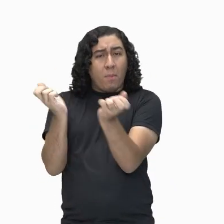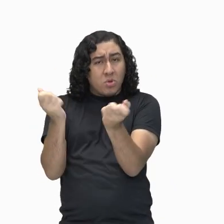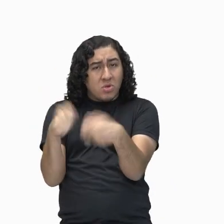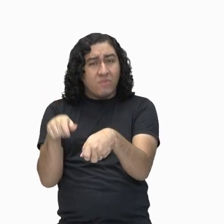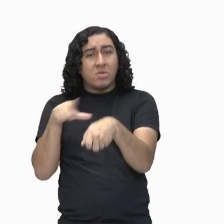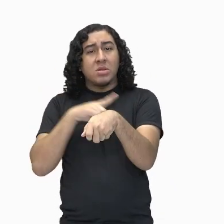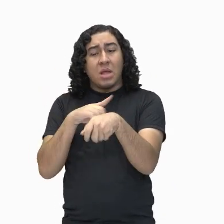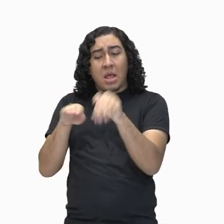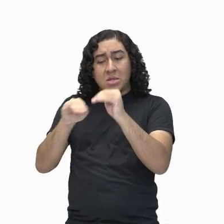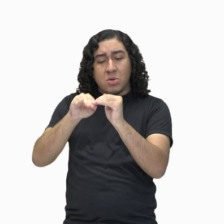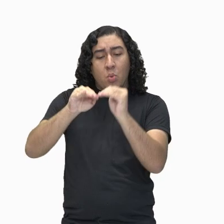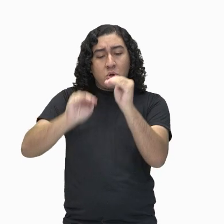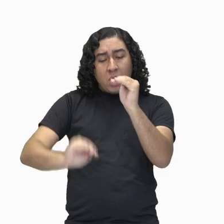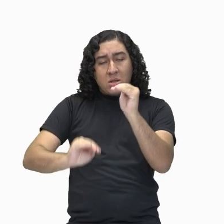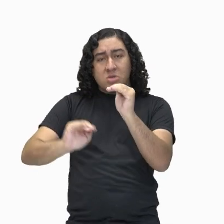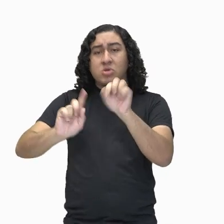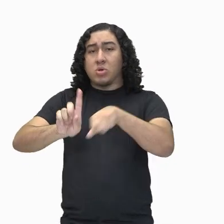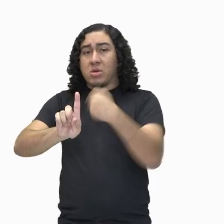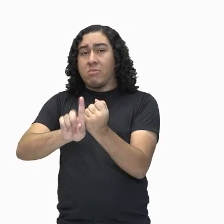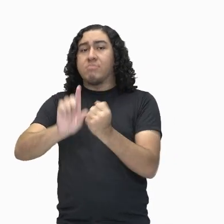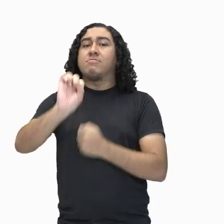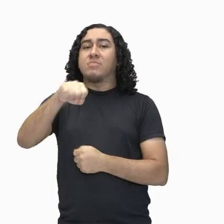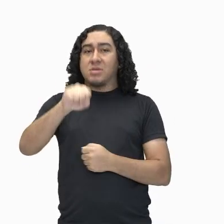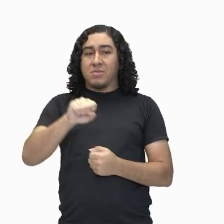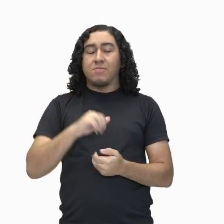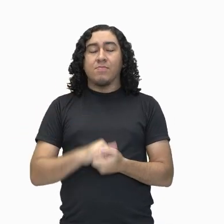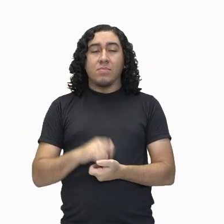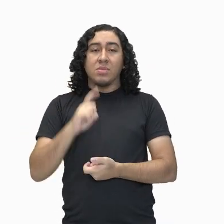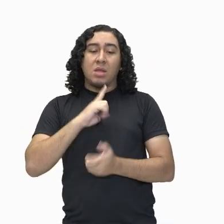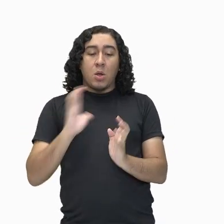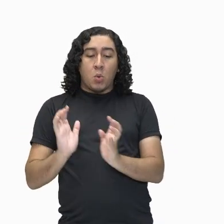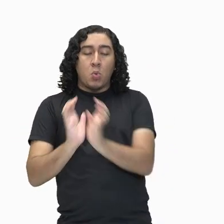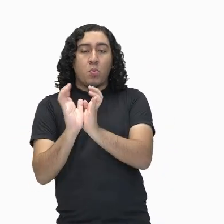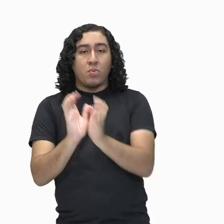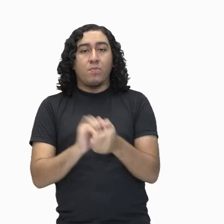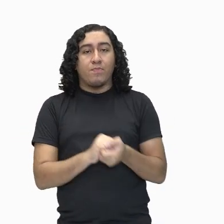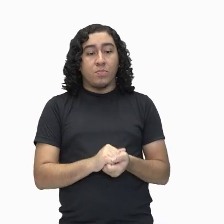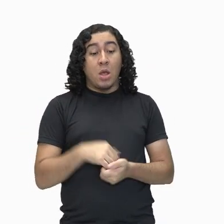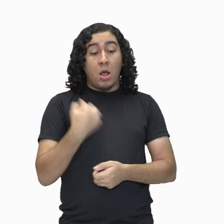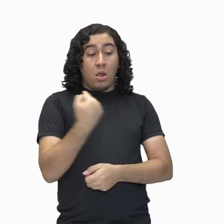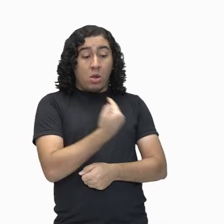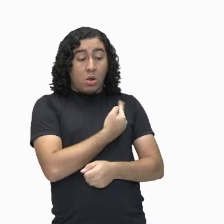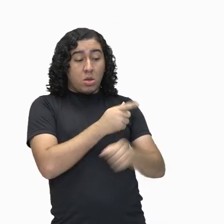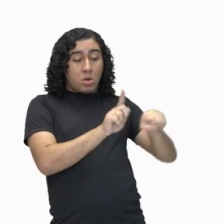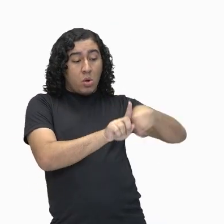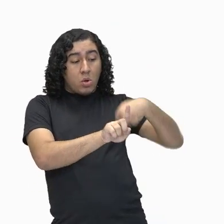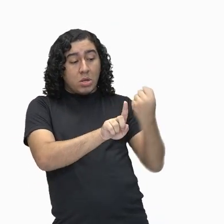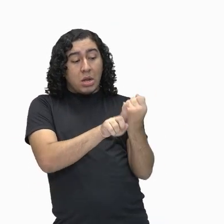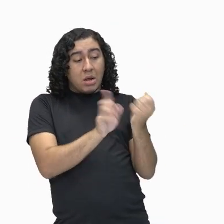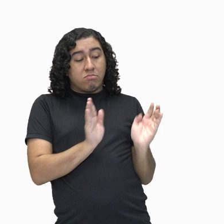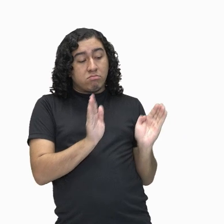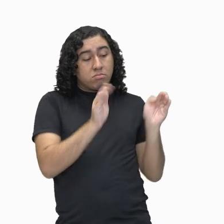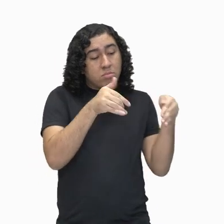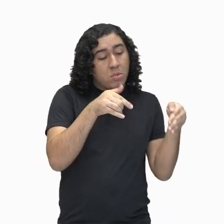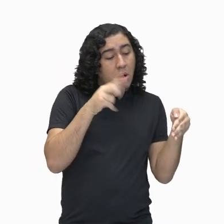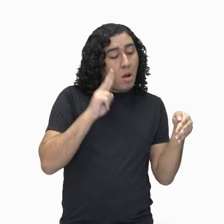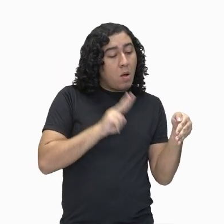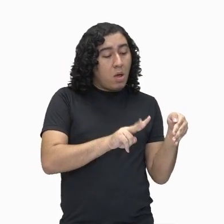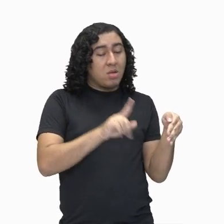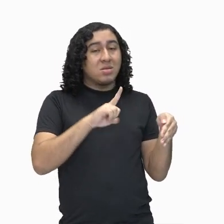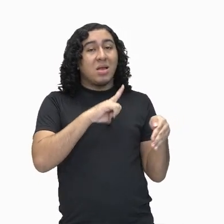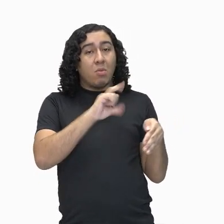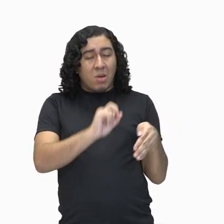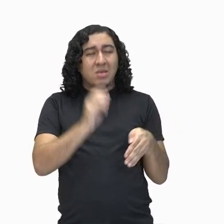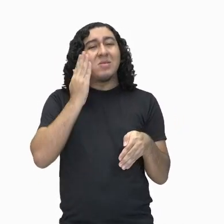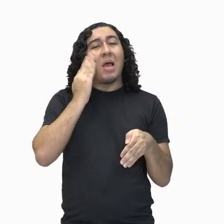desigualdade social? Sim, existe. A nossa sociedade, ela demarca este